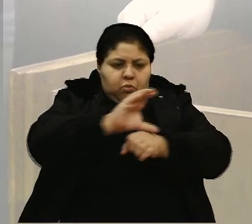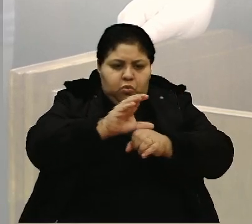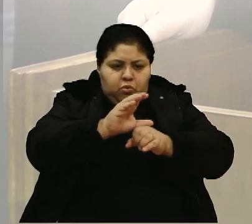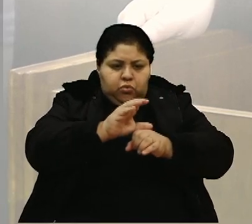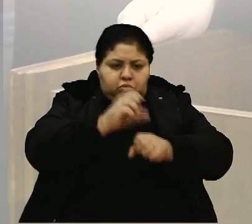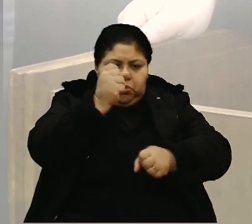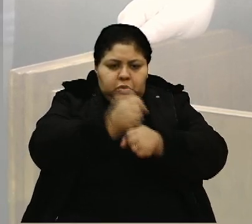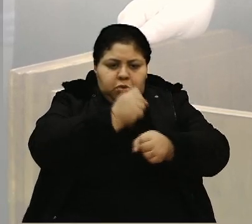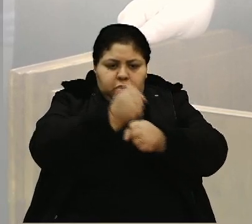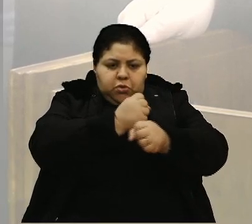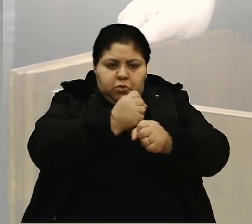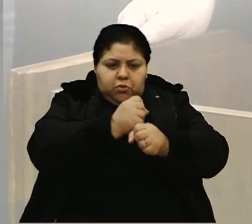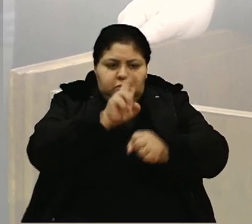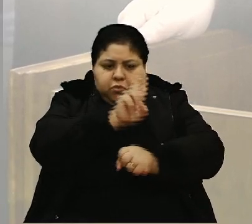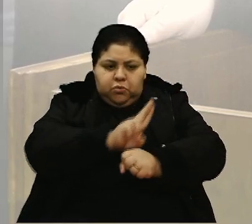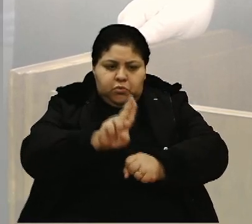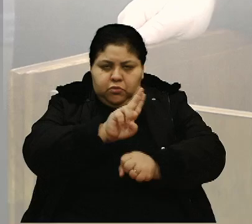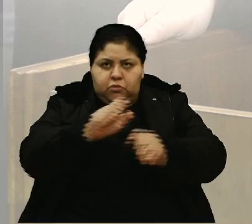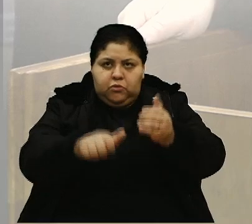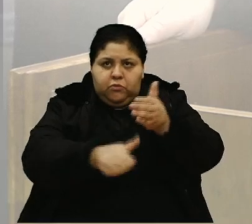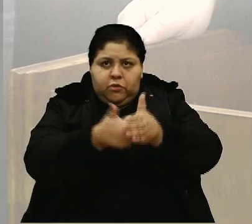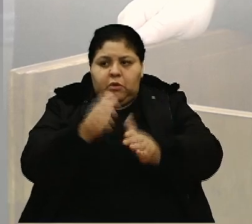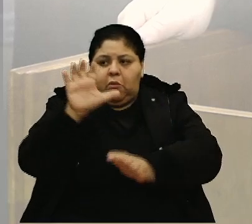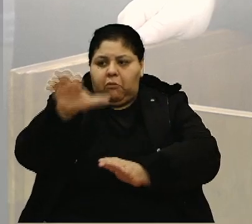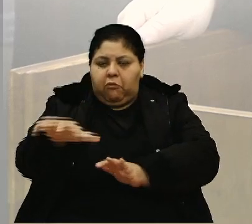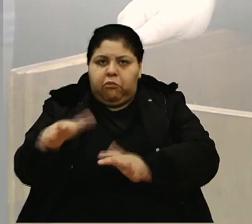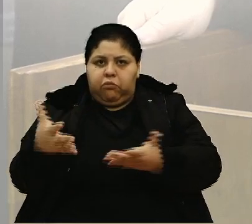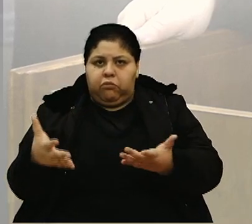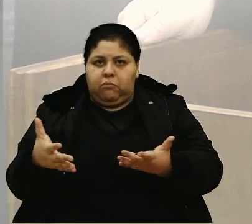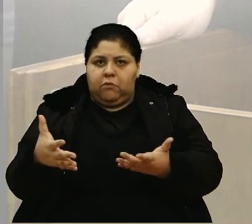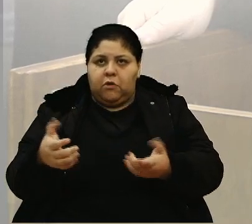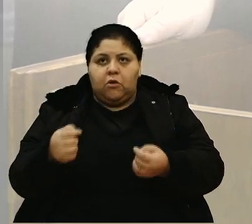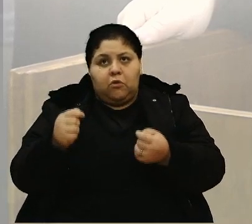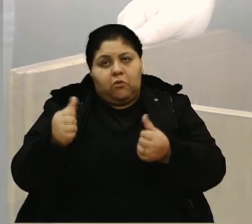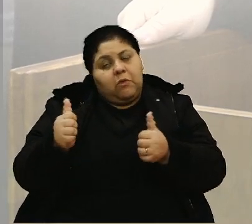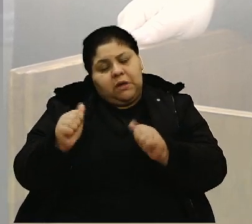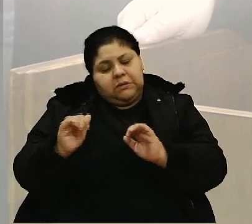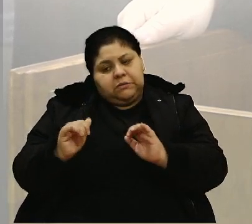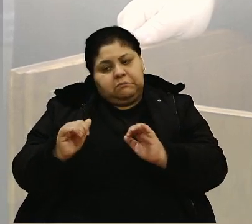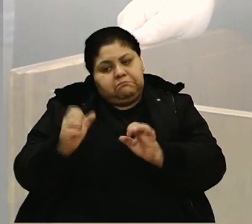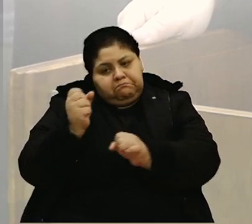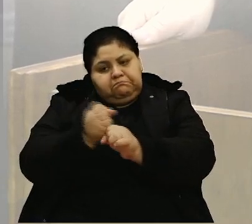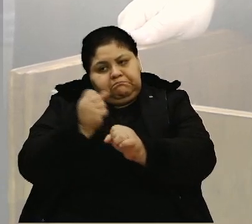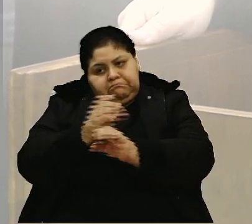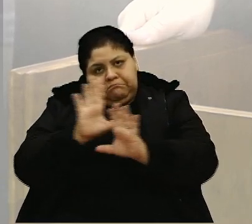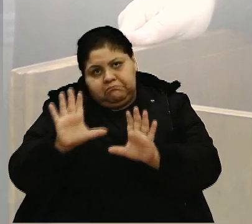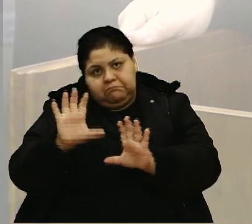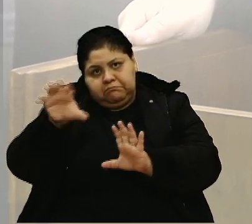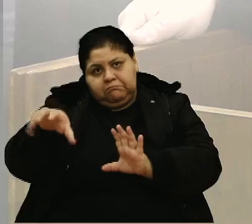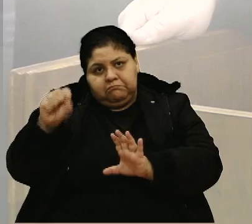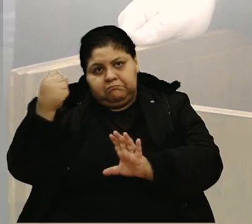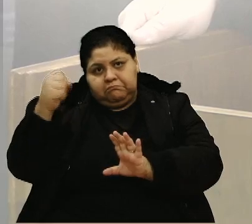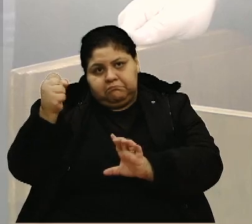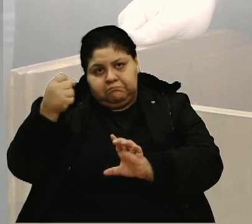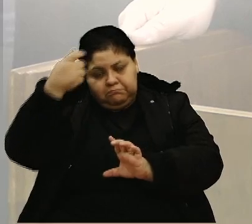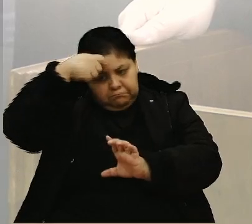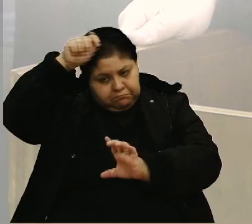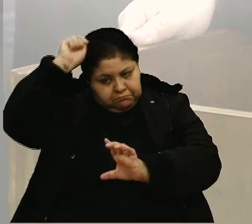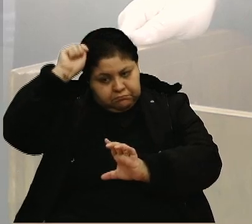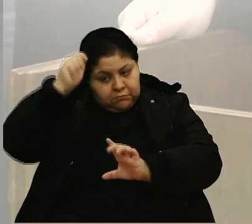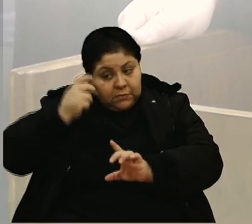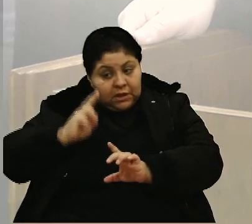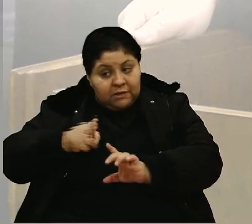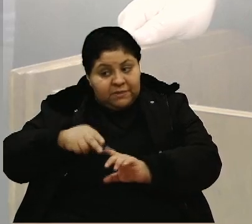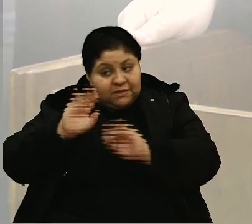ou para melhorar o campus, né? Que já estaria previamente construído, se o campus 8. Porque ele precisa se manter.